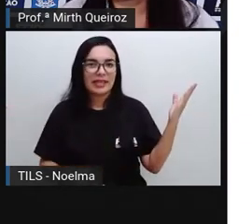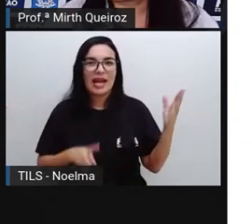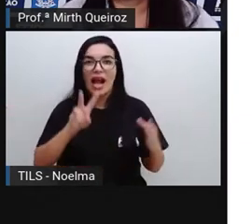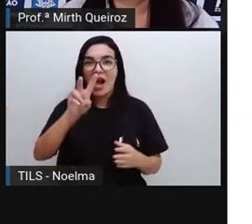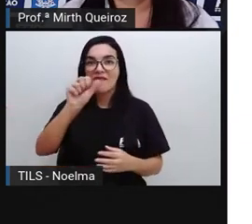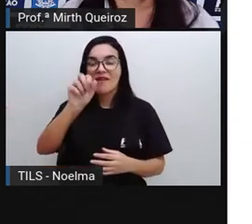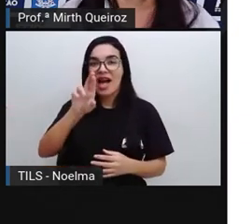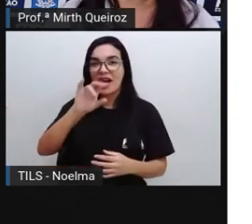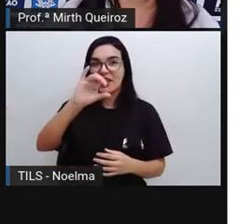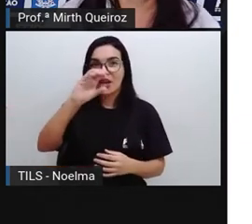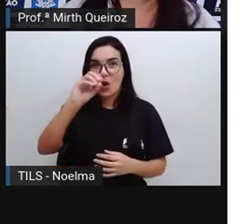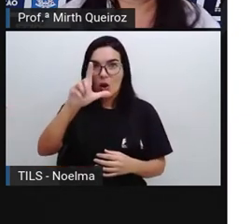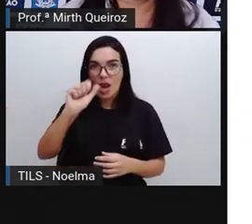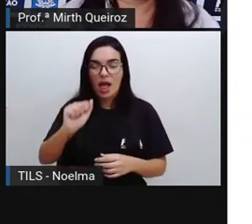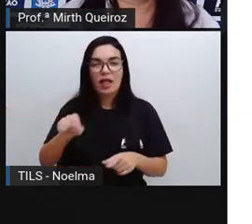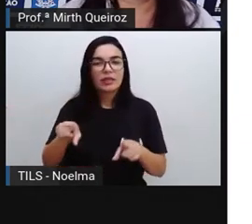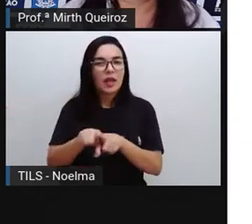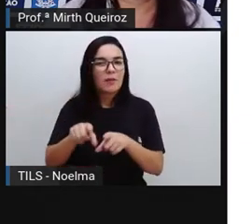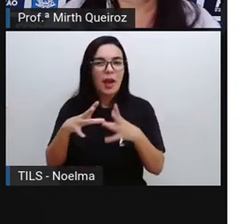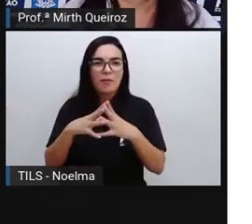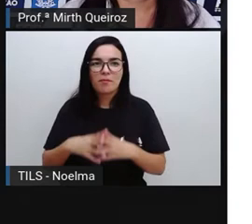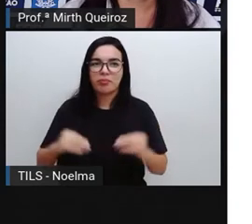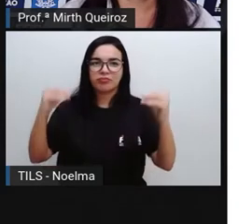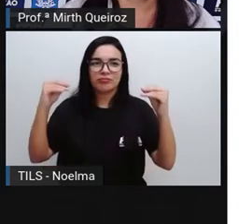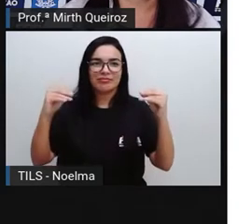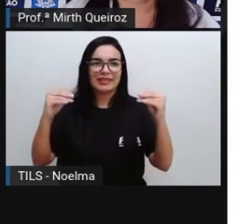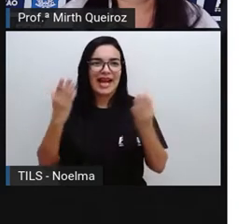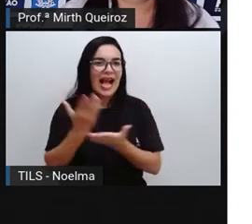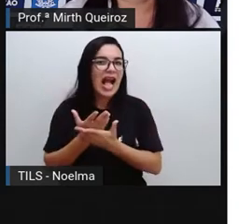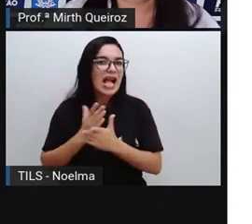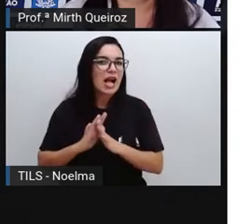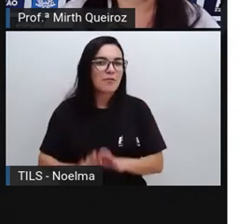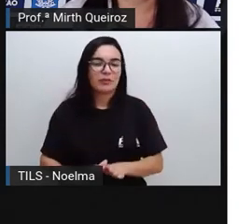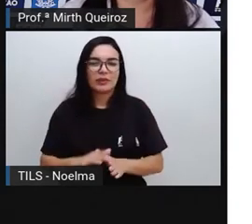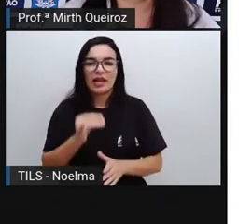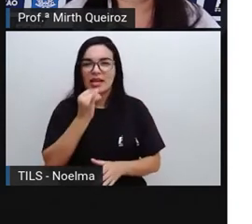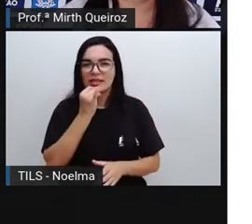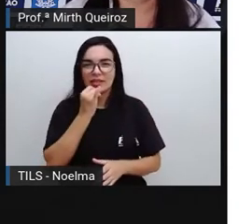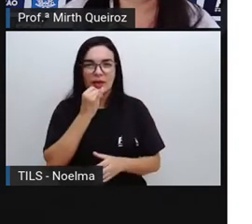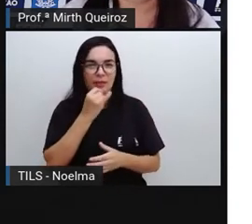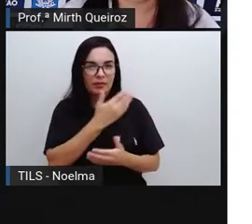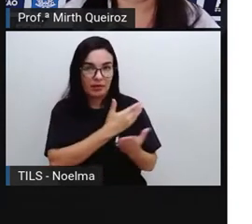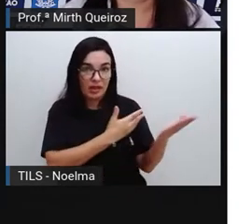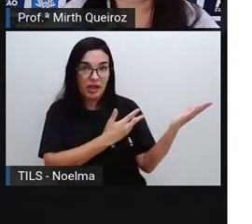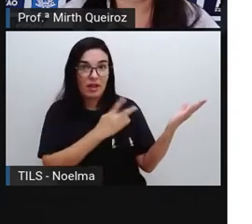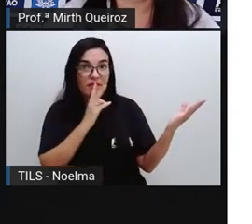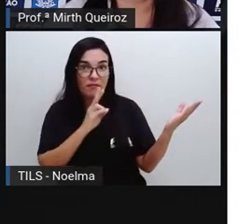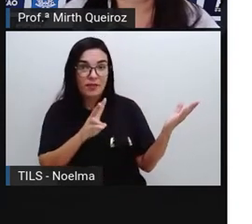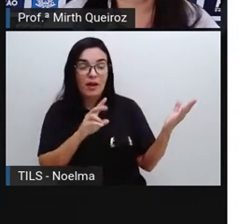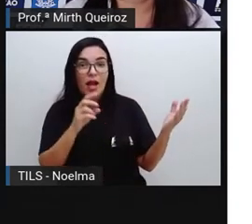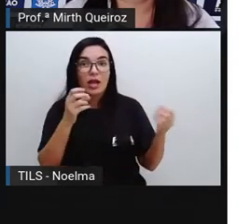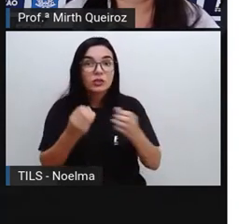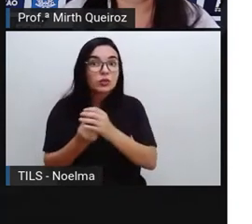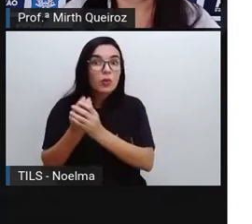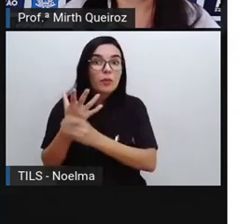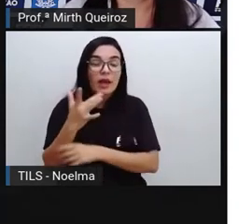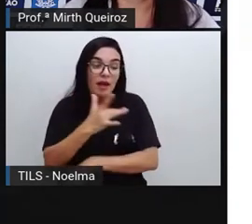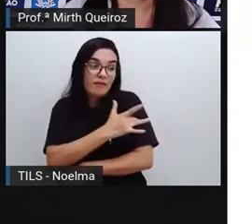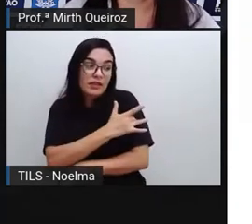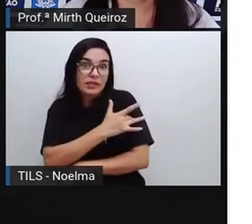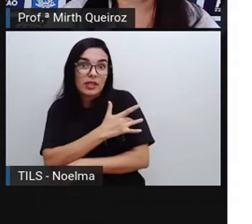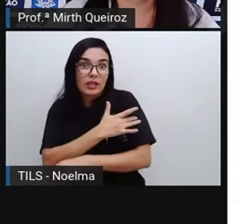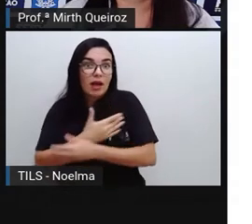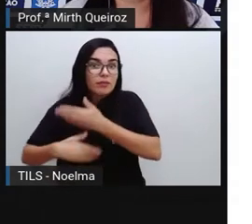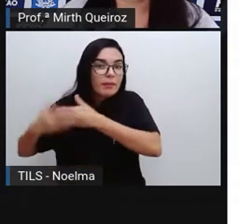varíola, da poliomelite. Foram doenças... A varíola, por exemplo, a gente viu, né? Que a descoberta da vacina, o